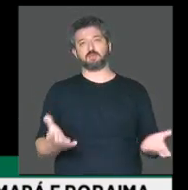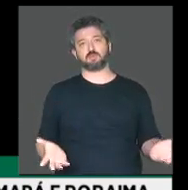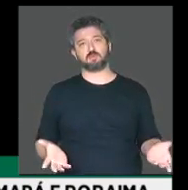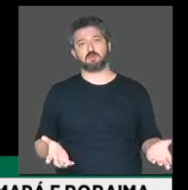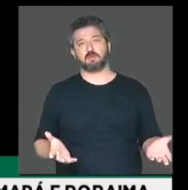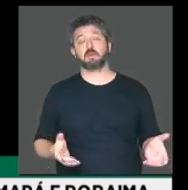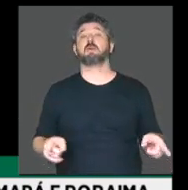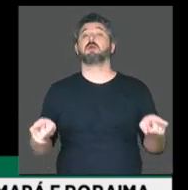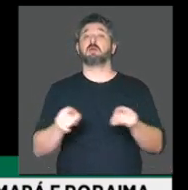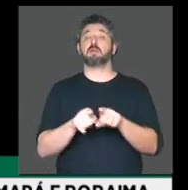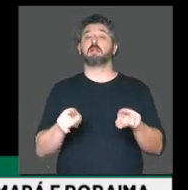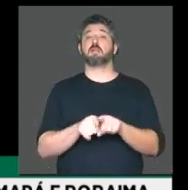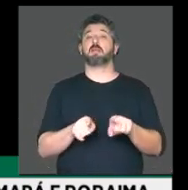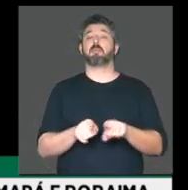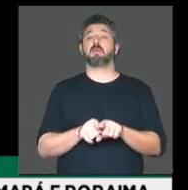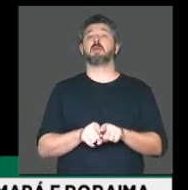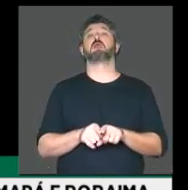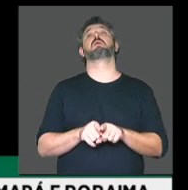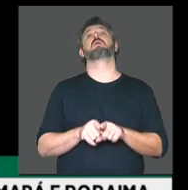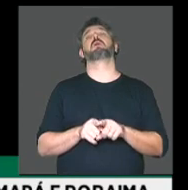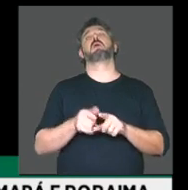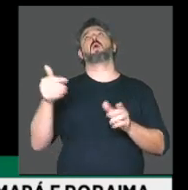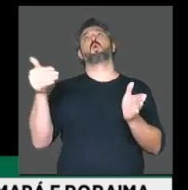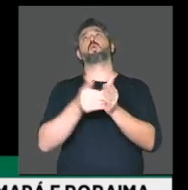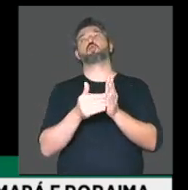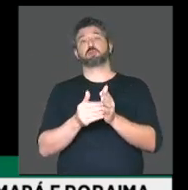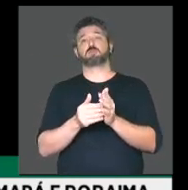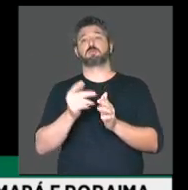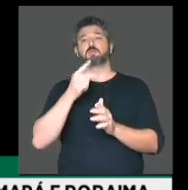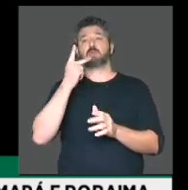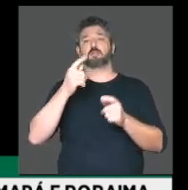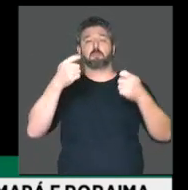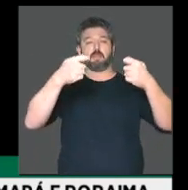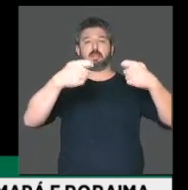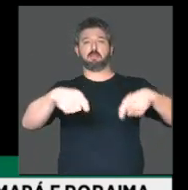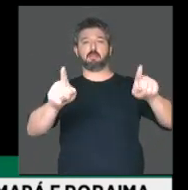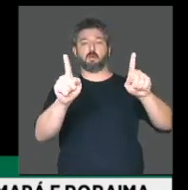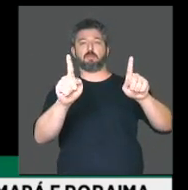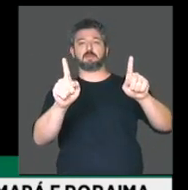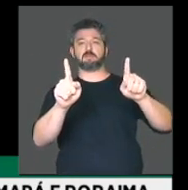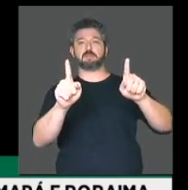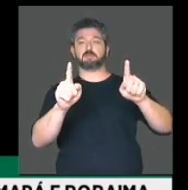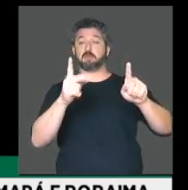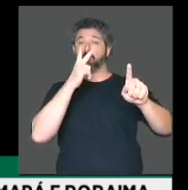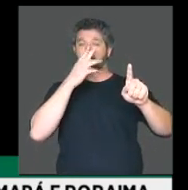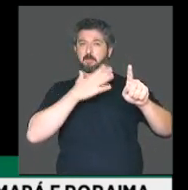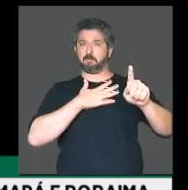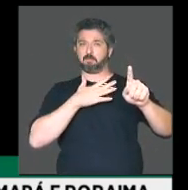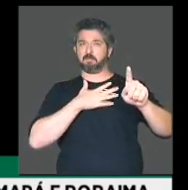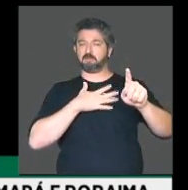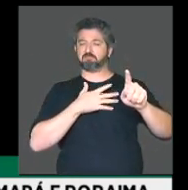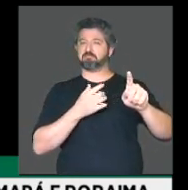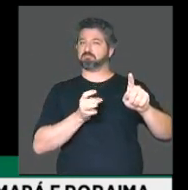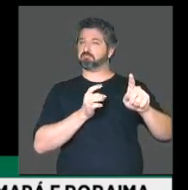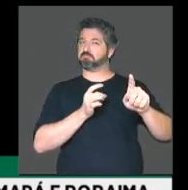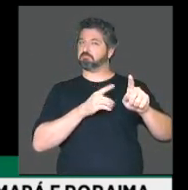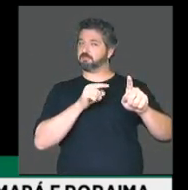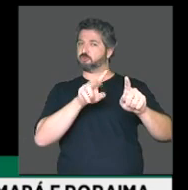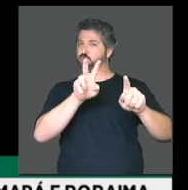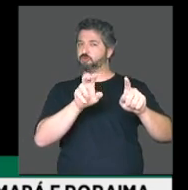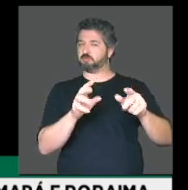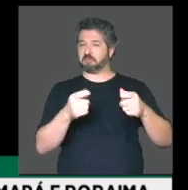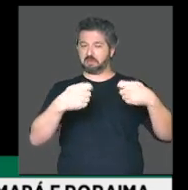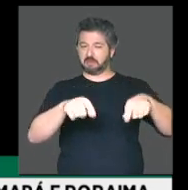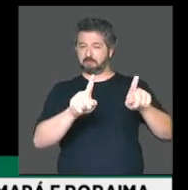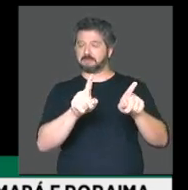E mais do que isso, para terminar, a questão da dispensa me parece também temerário nesse ponto.